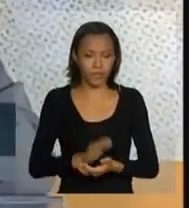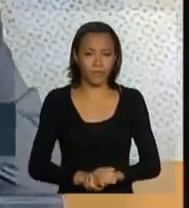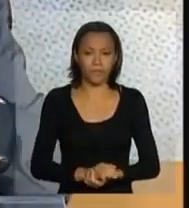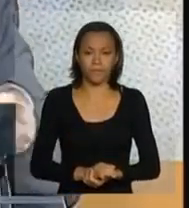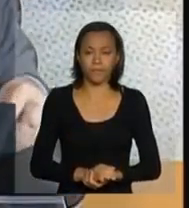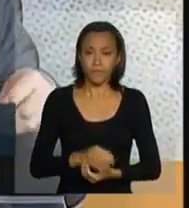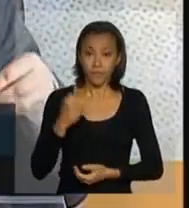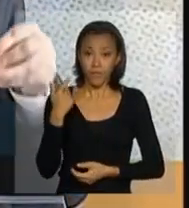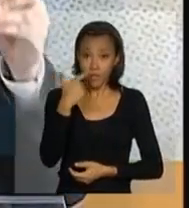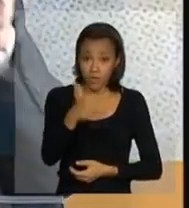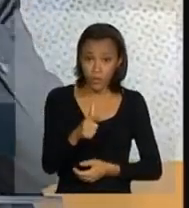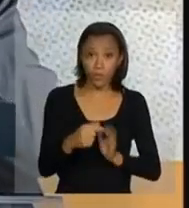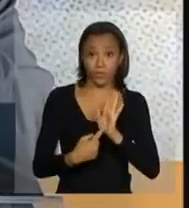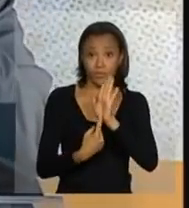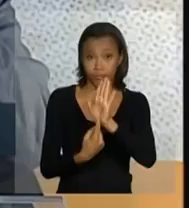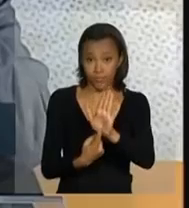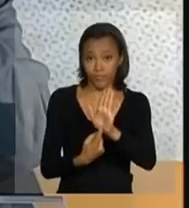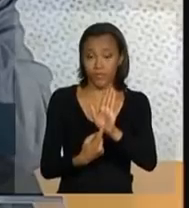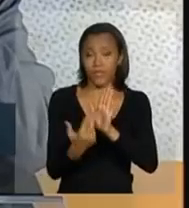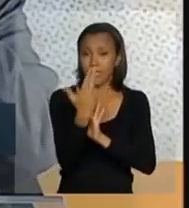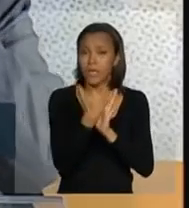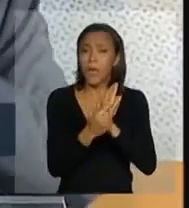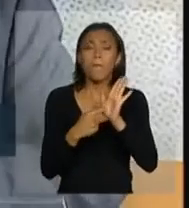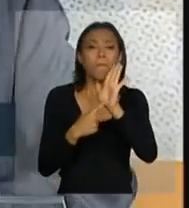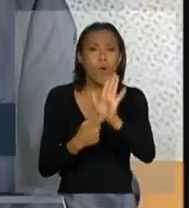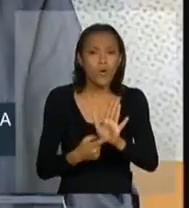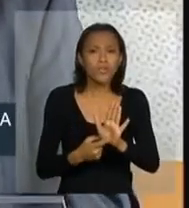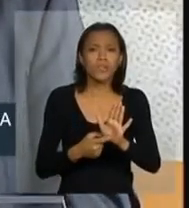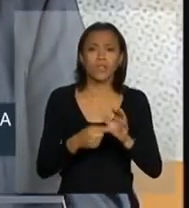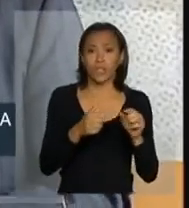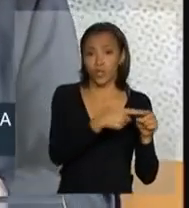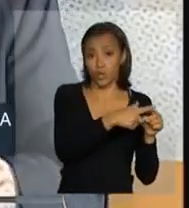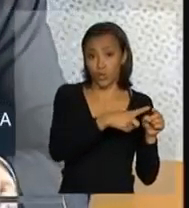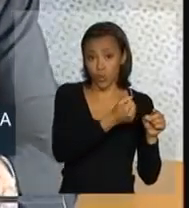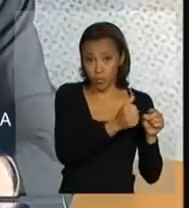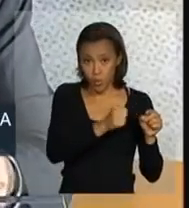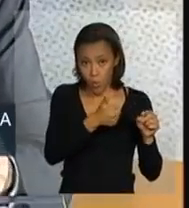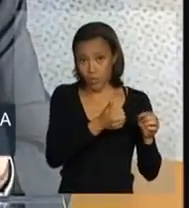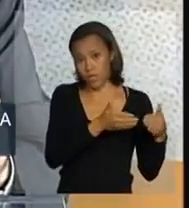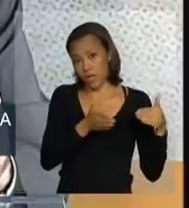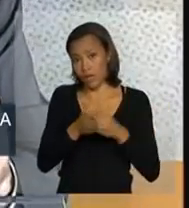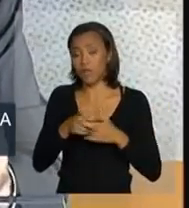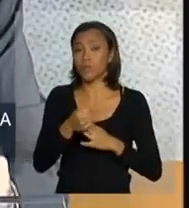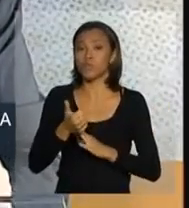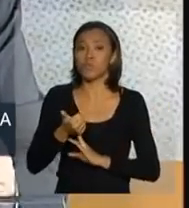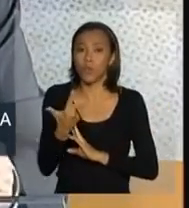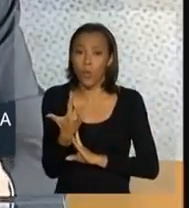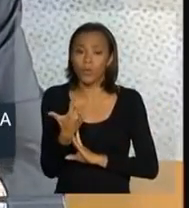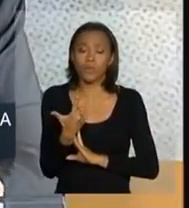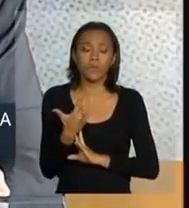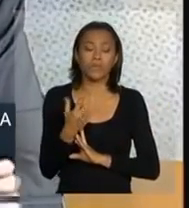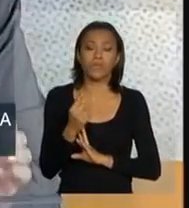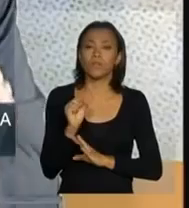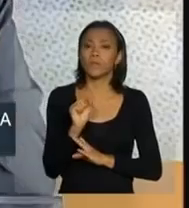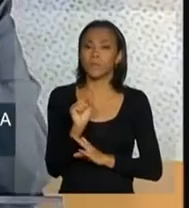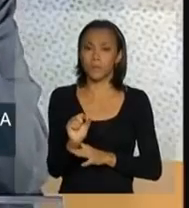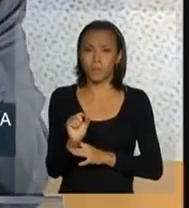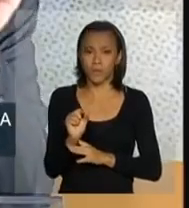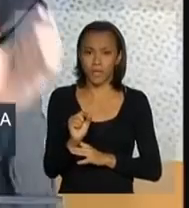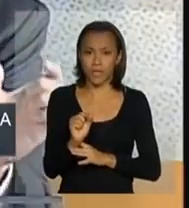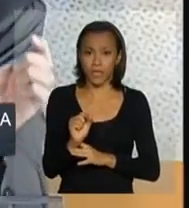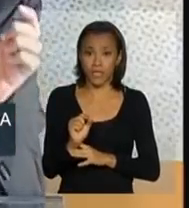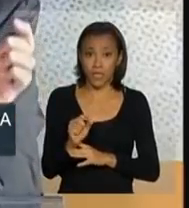próximo gráfico, ele mostra o mesmo período, 2011, 2012, numa proporção de